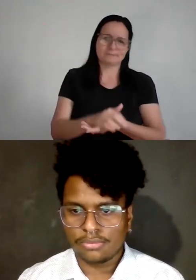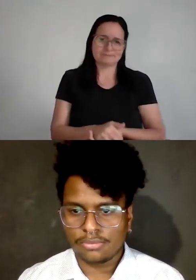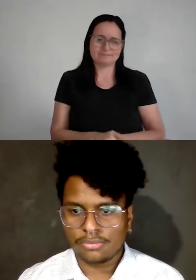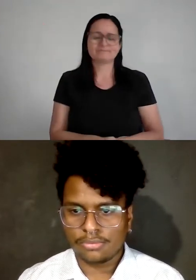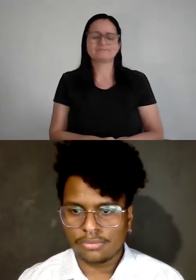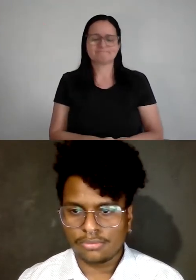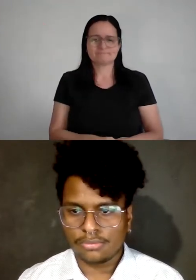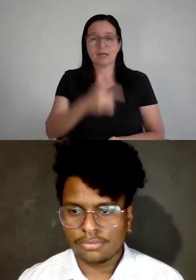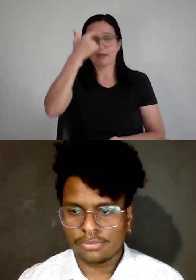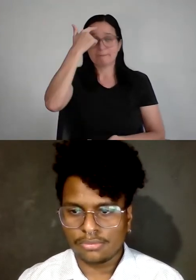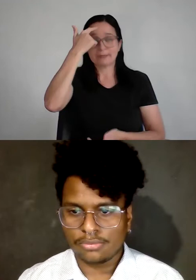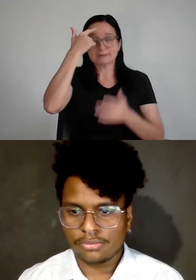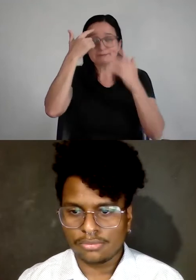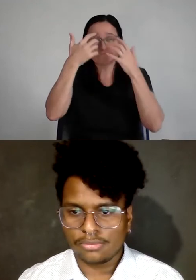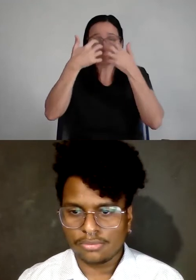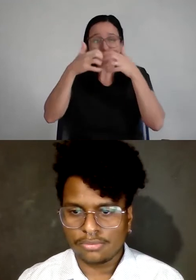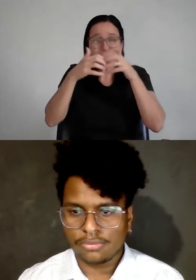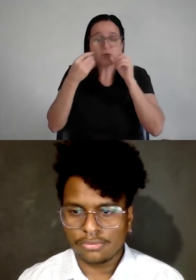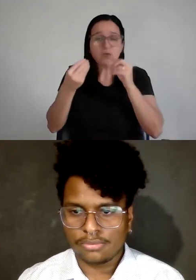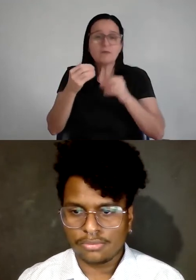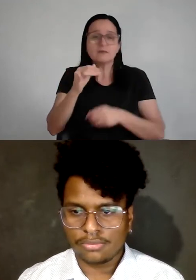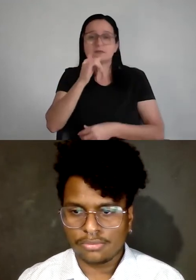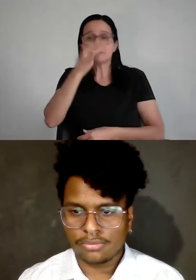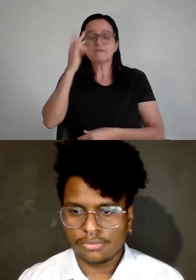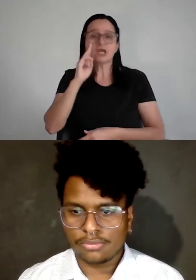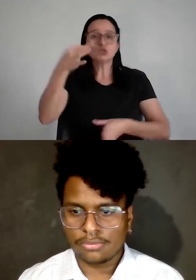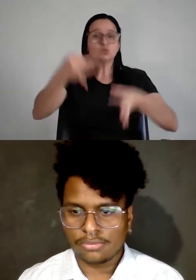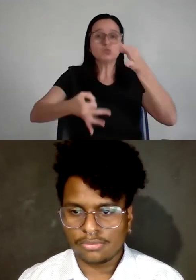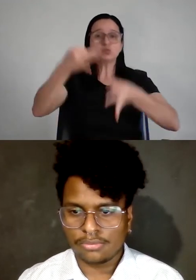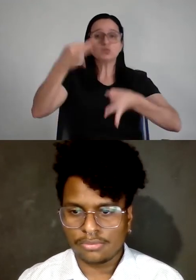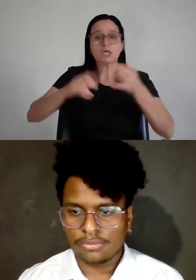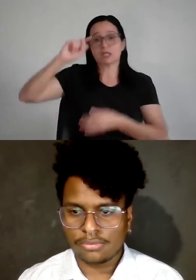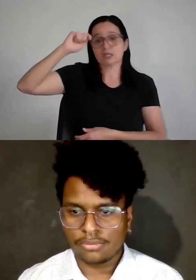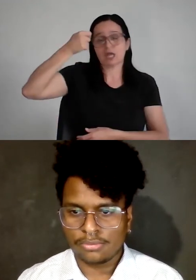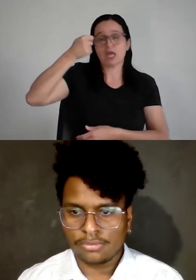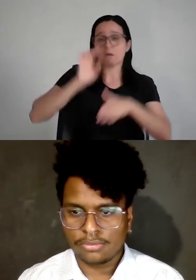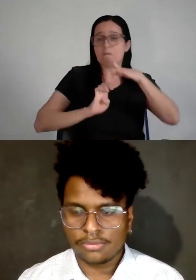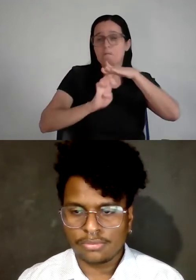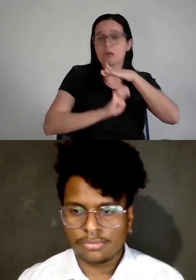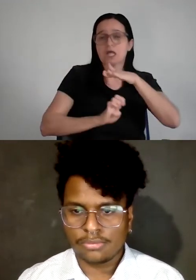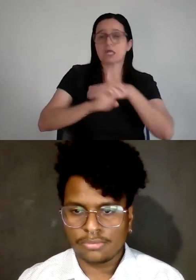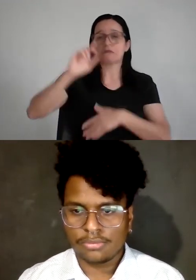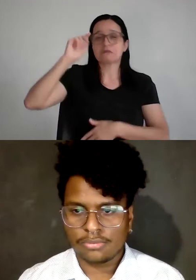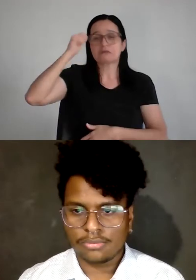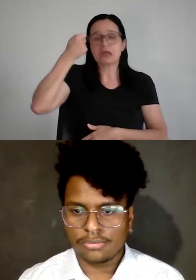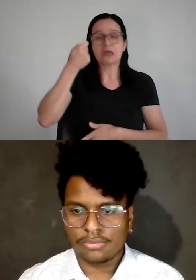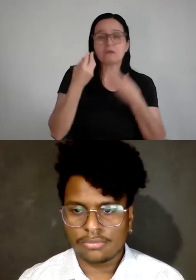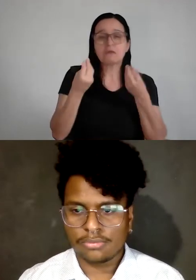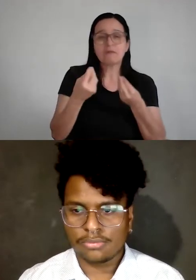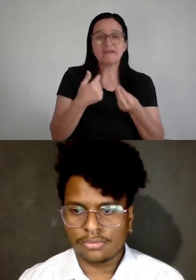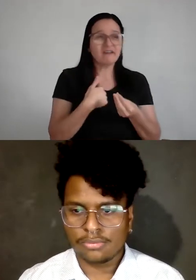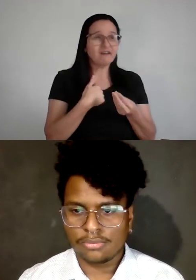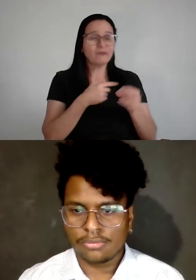Esse cara negro, ele não vê juízes negros, ele não vê empresários negros, ele não vê executivos negros. cara, como é que ele vai acreditar que ele pode ser?